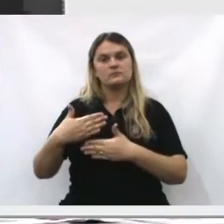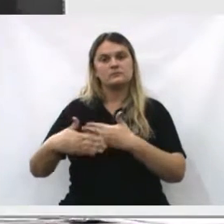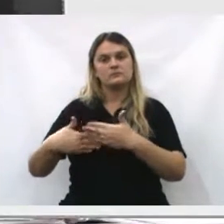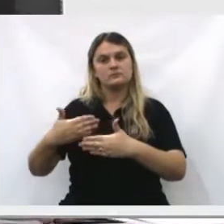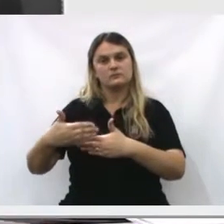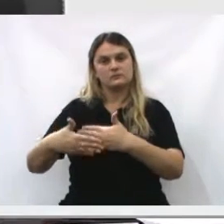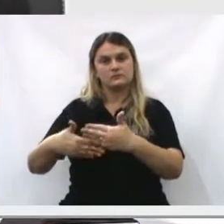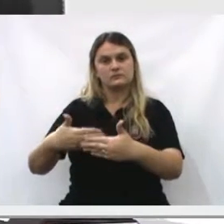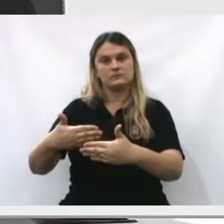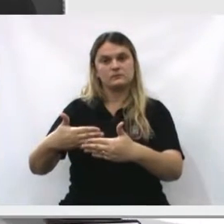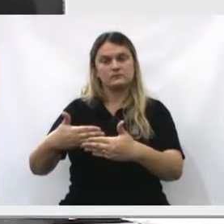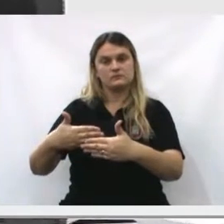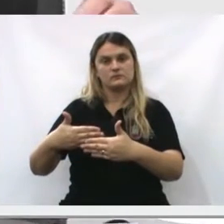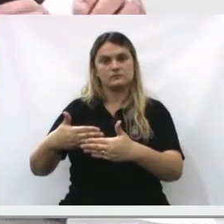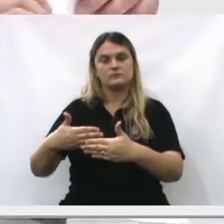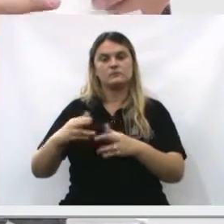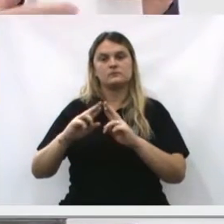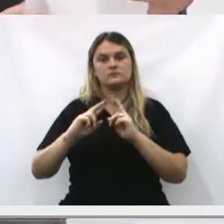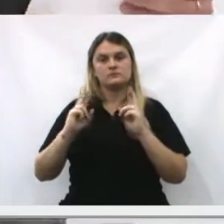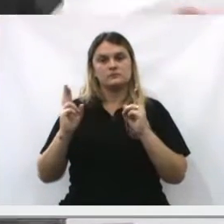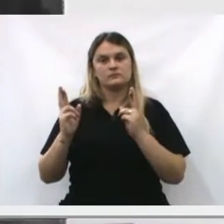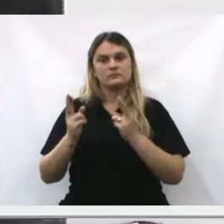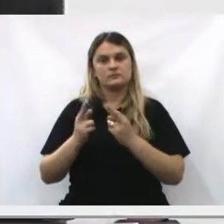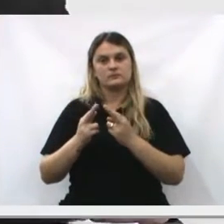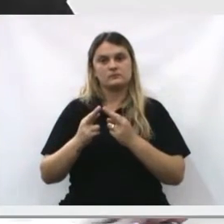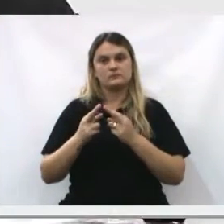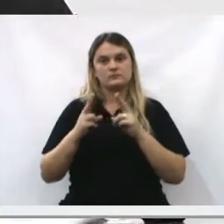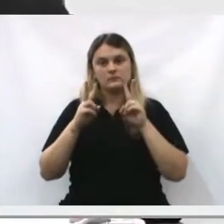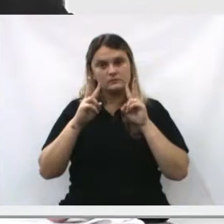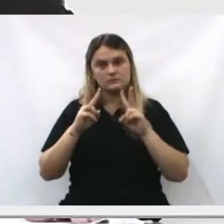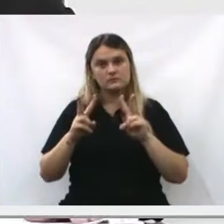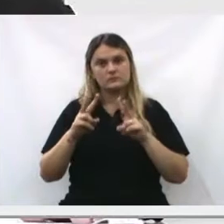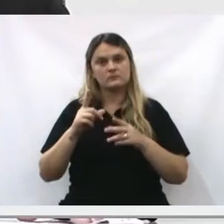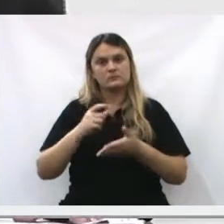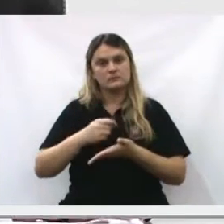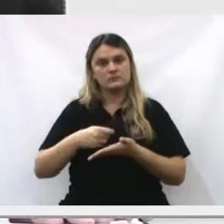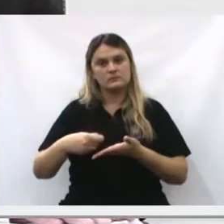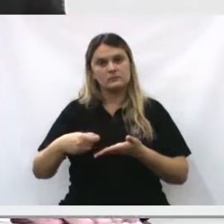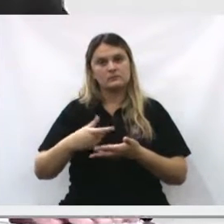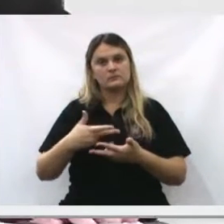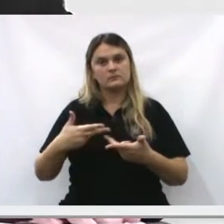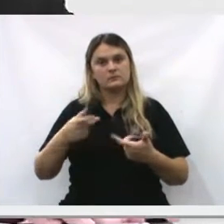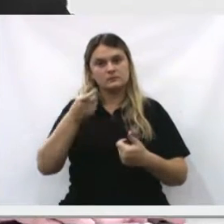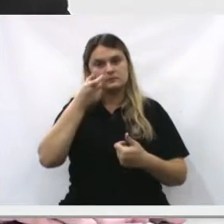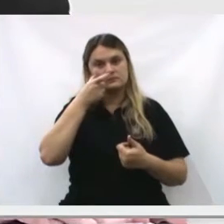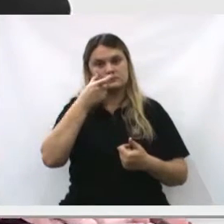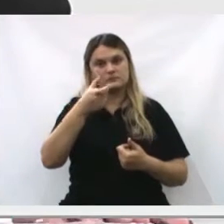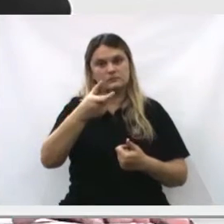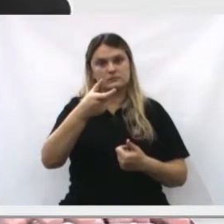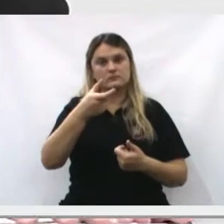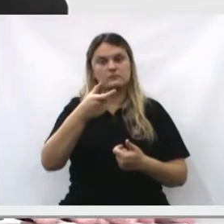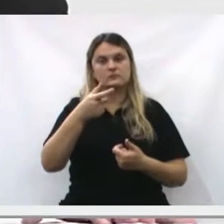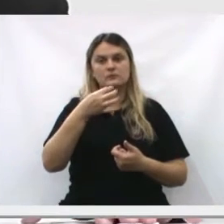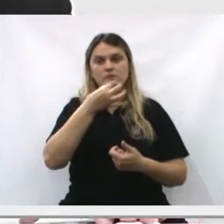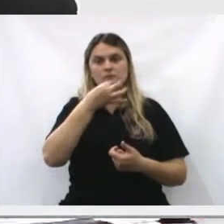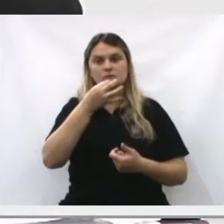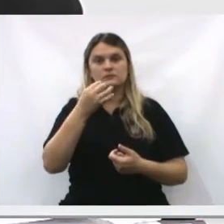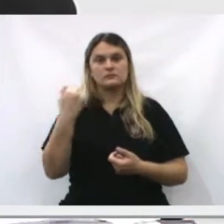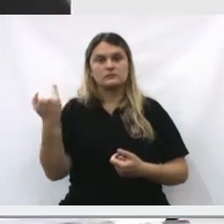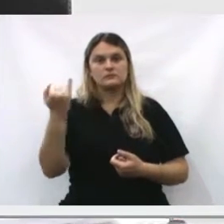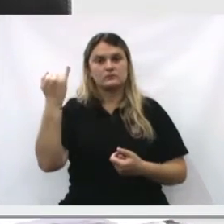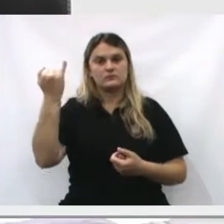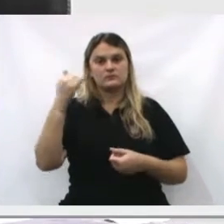decorrer da nossa sessão a gente sempre vai anotando alguma coisa de interesse